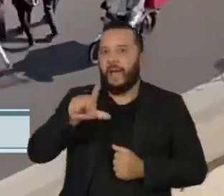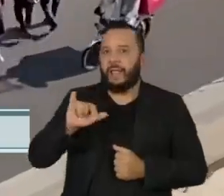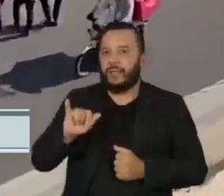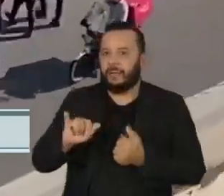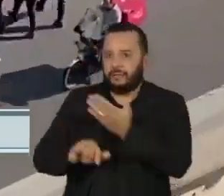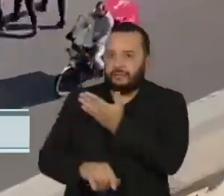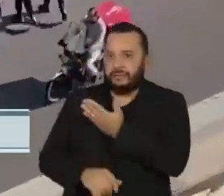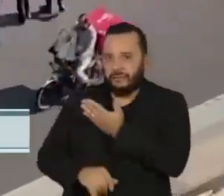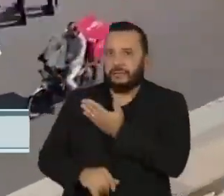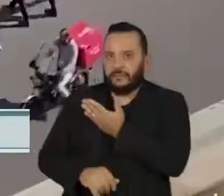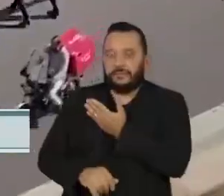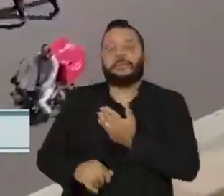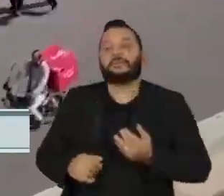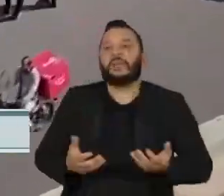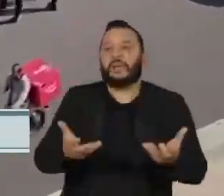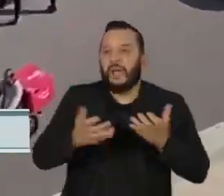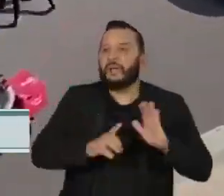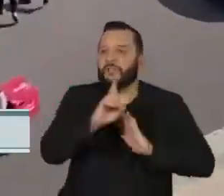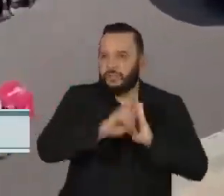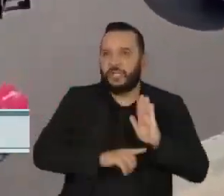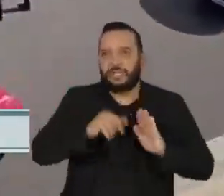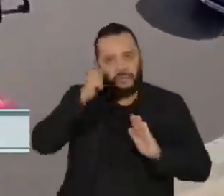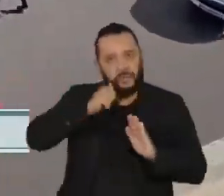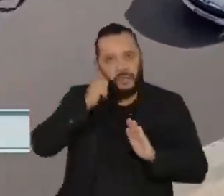Os iranianos querem direitos para as mulheres e liberdade.